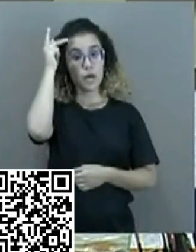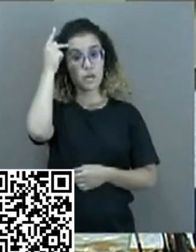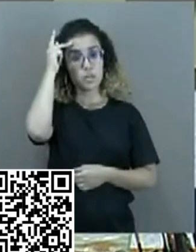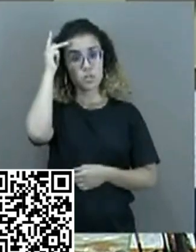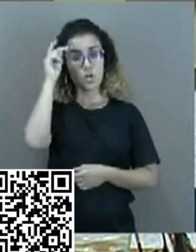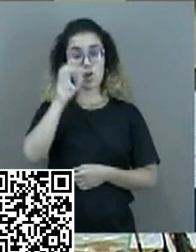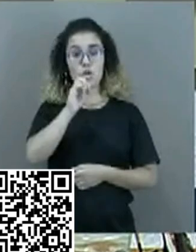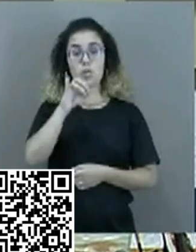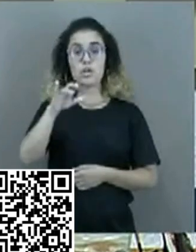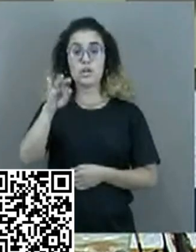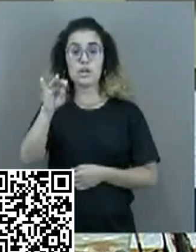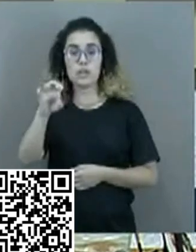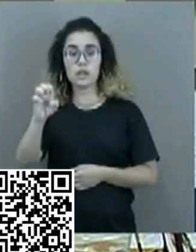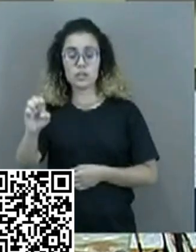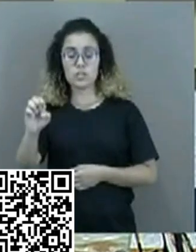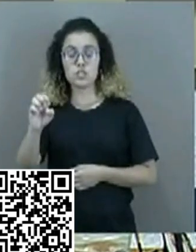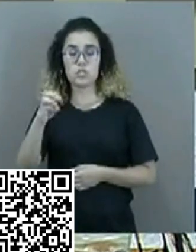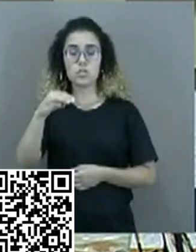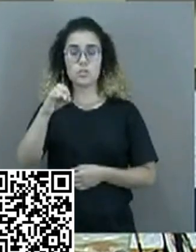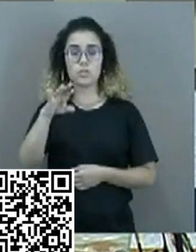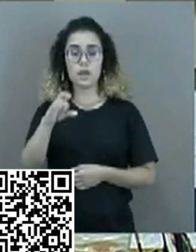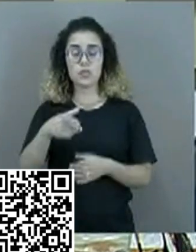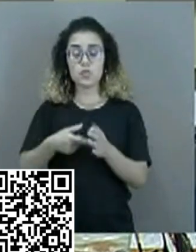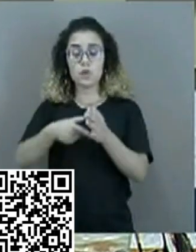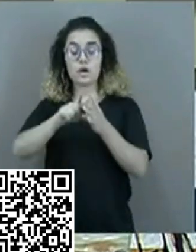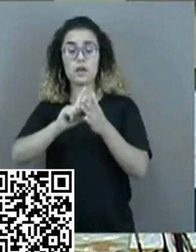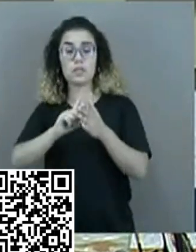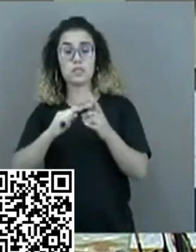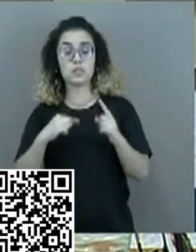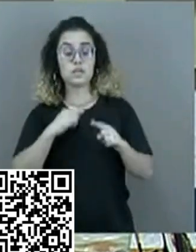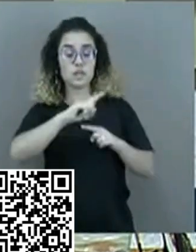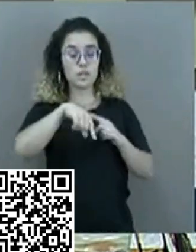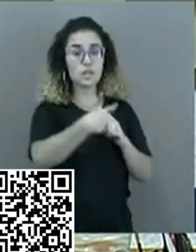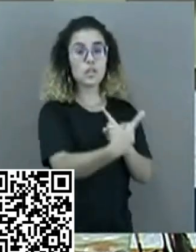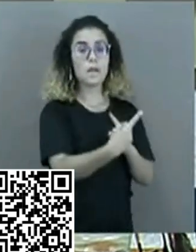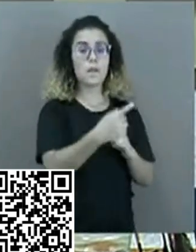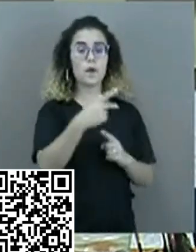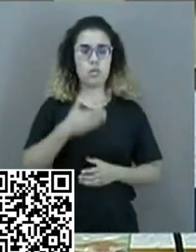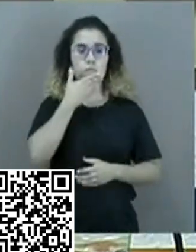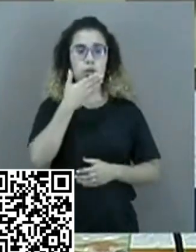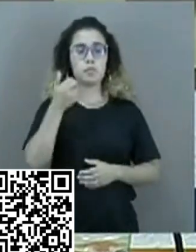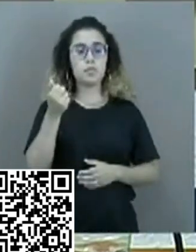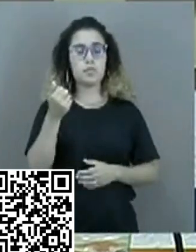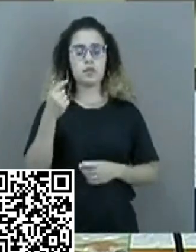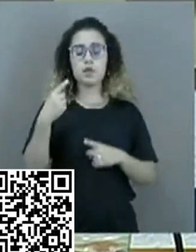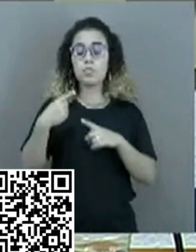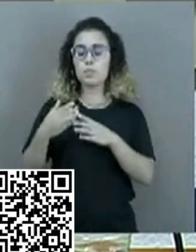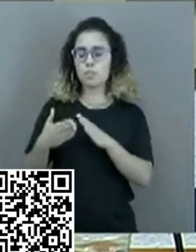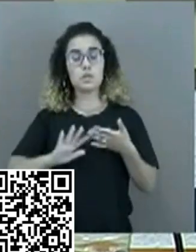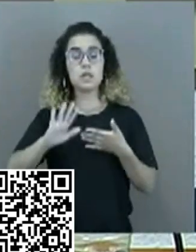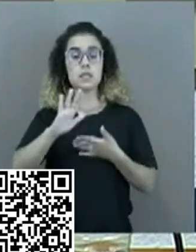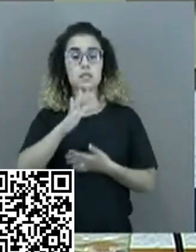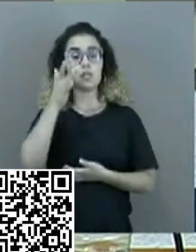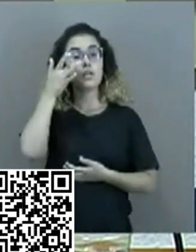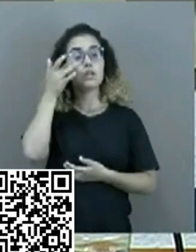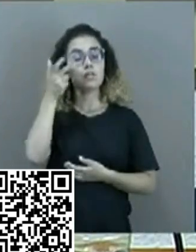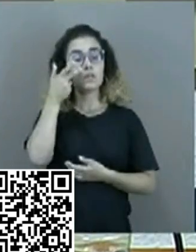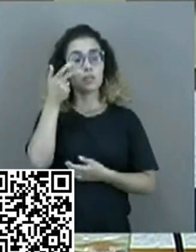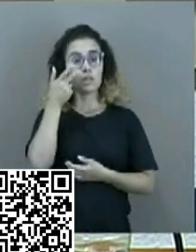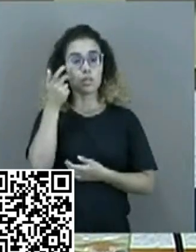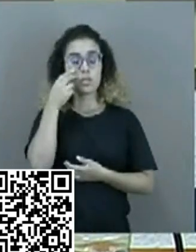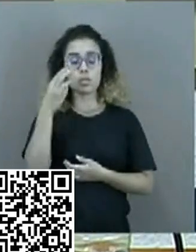Médio antes e depois do petróleo, do ponto de vista de crescimento econômico. Bom, nós temos no Ceará 30